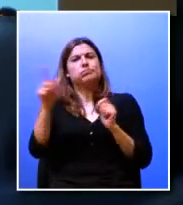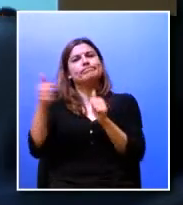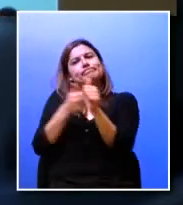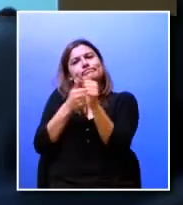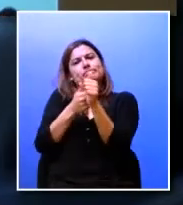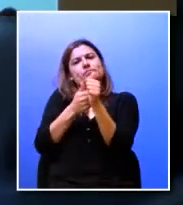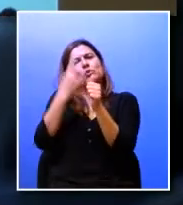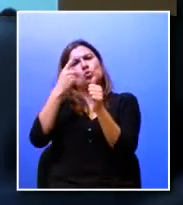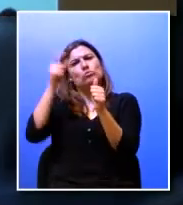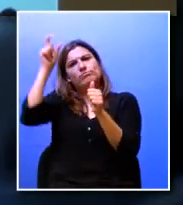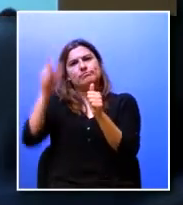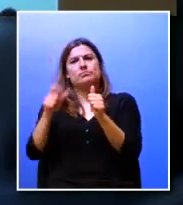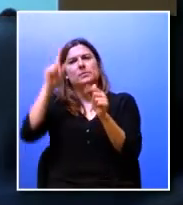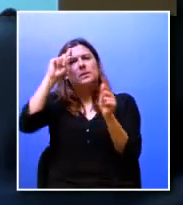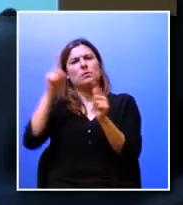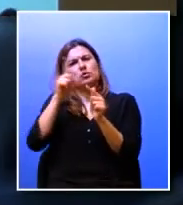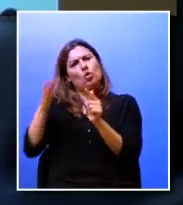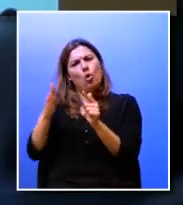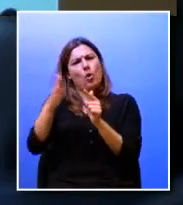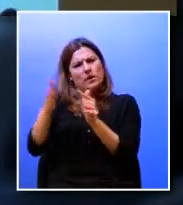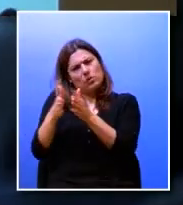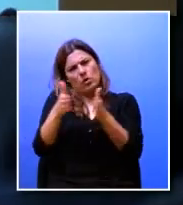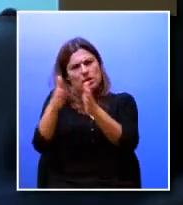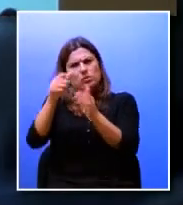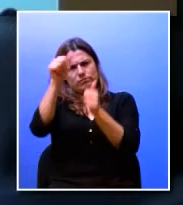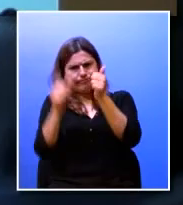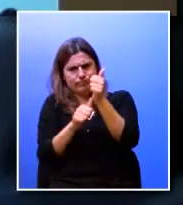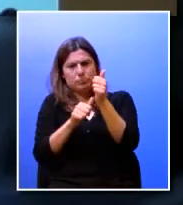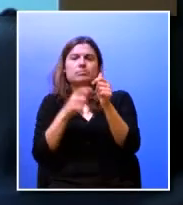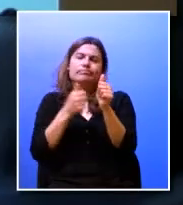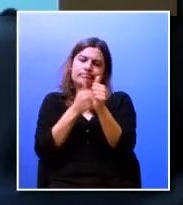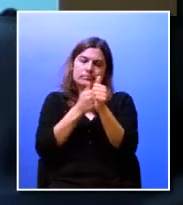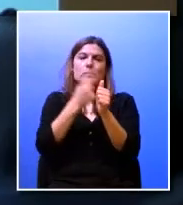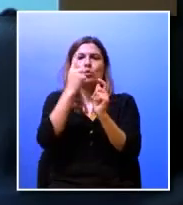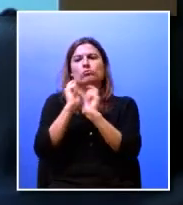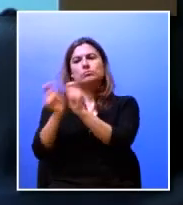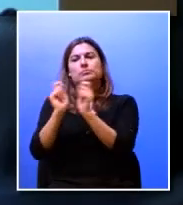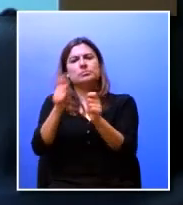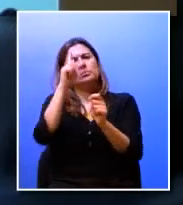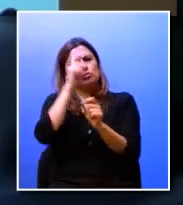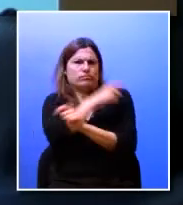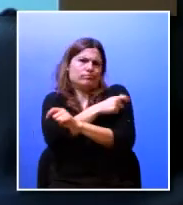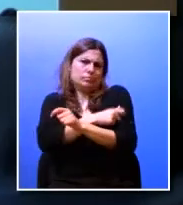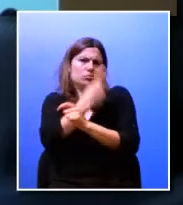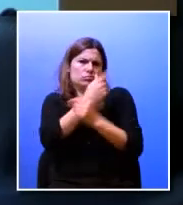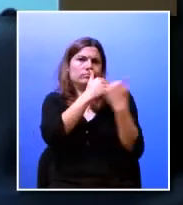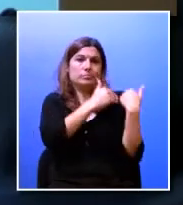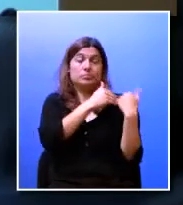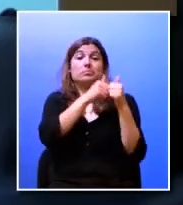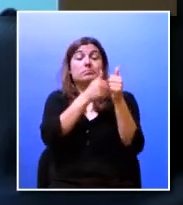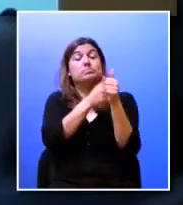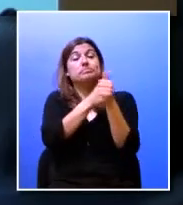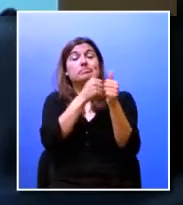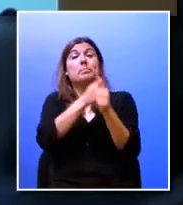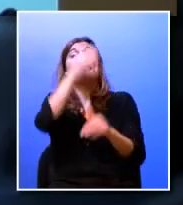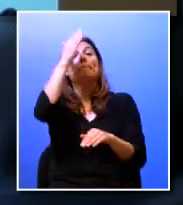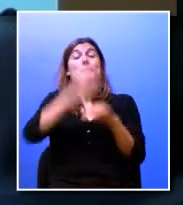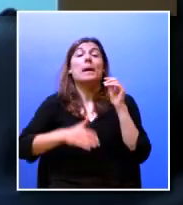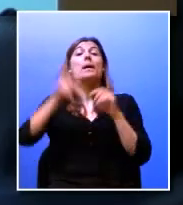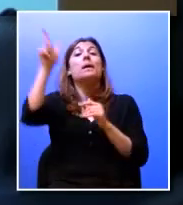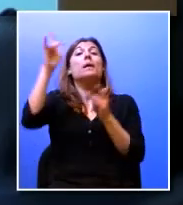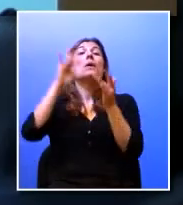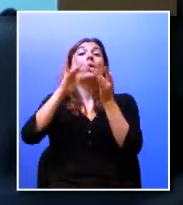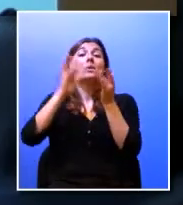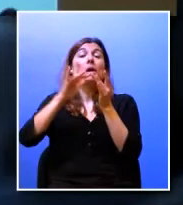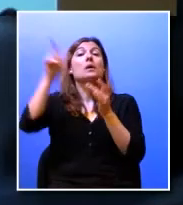orientador há um professor que orienta ou seja cada aluno tem atribuído um orientador de repente eu recebo contactos dos